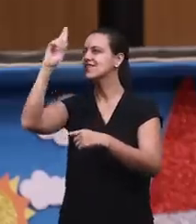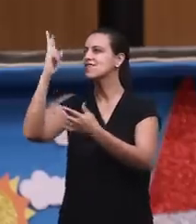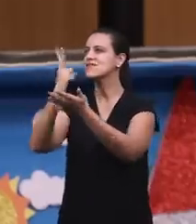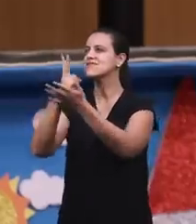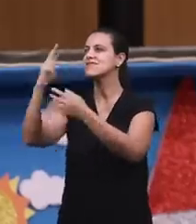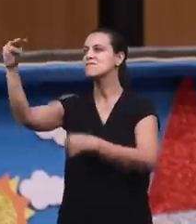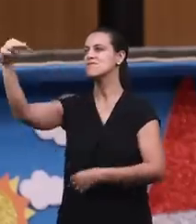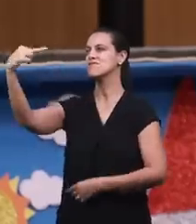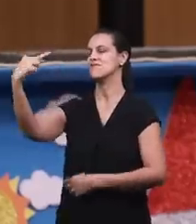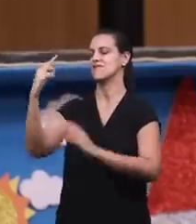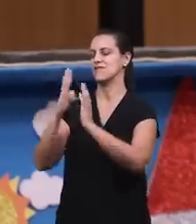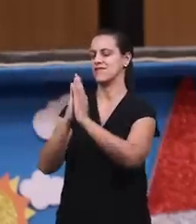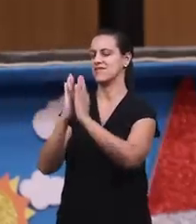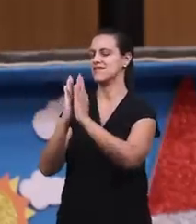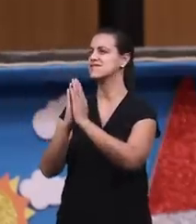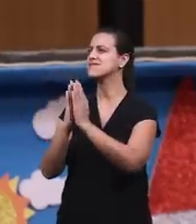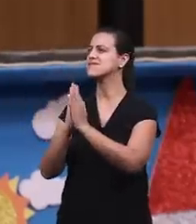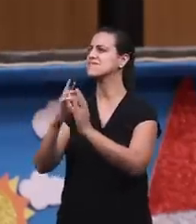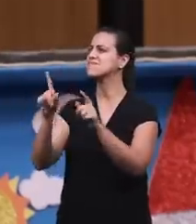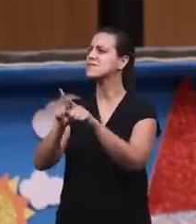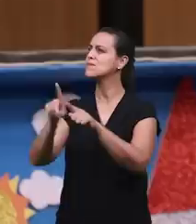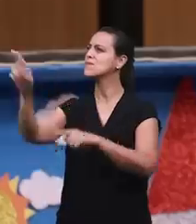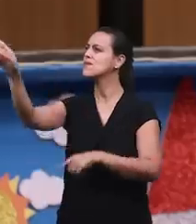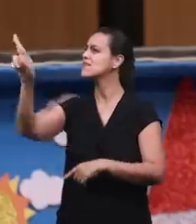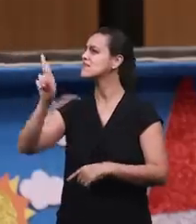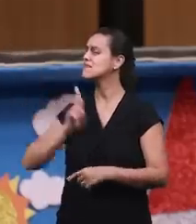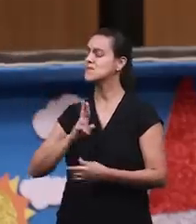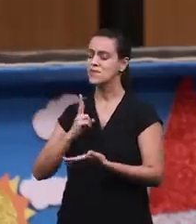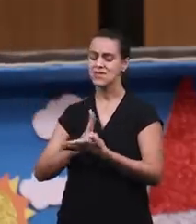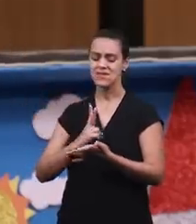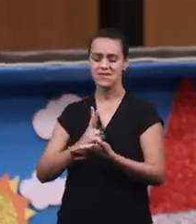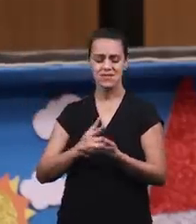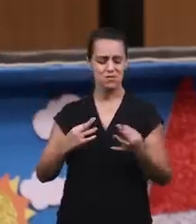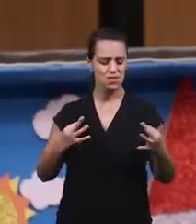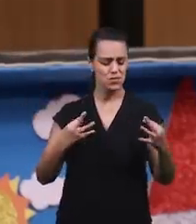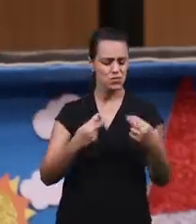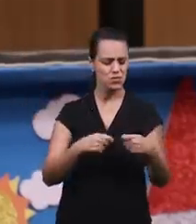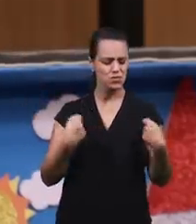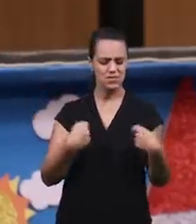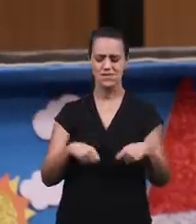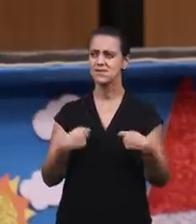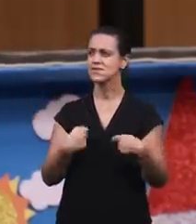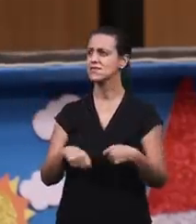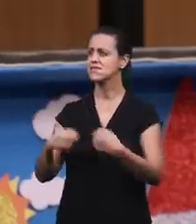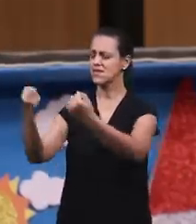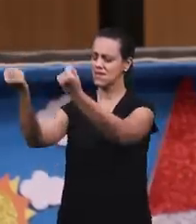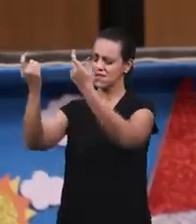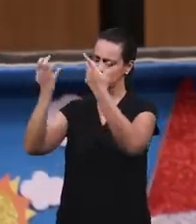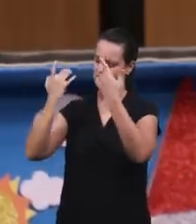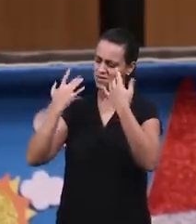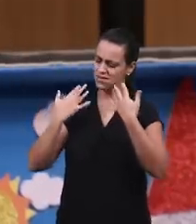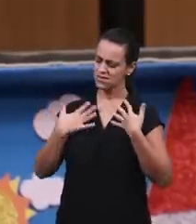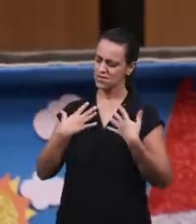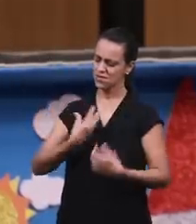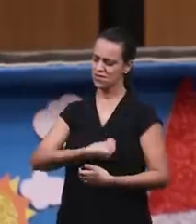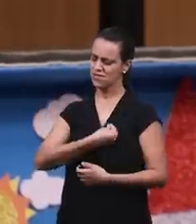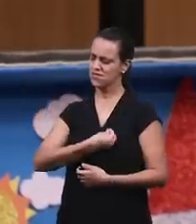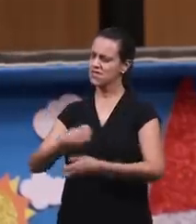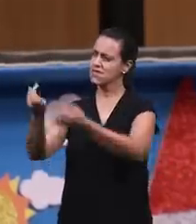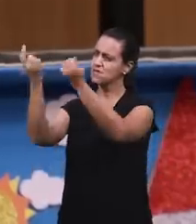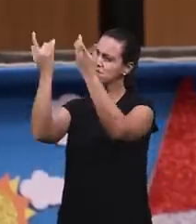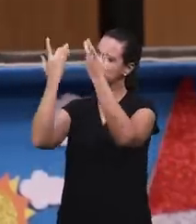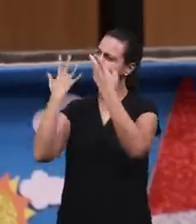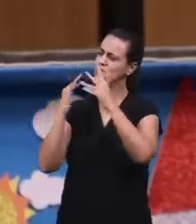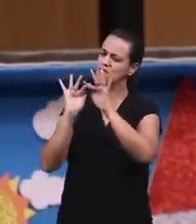ouve a nossa oração E que nos responde Aquilo que precisamos Abençoa a nossa vida Abençoa as